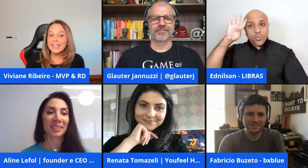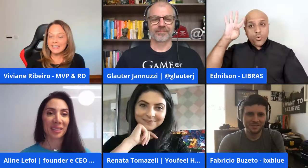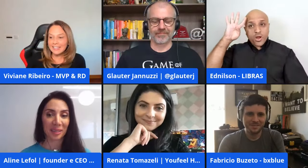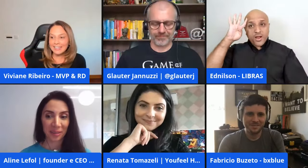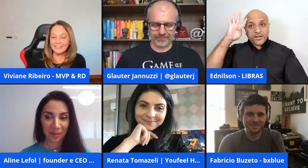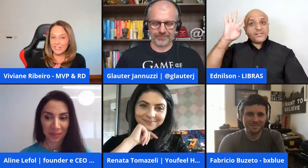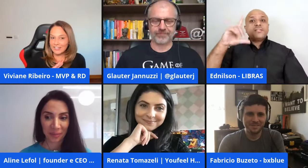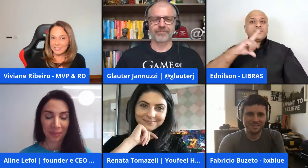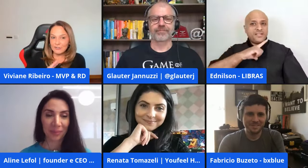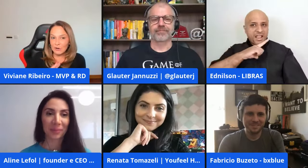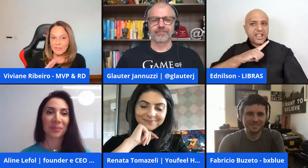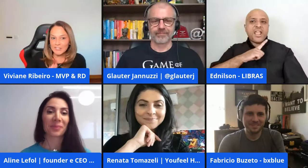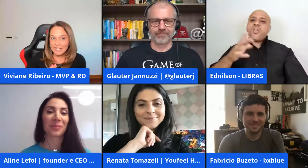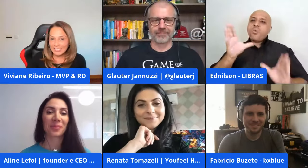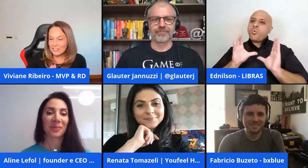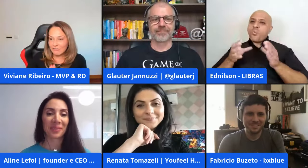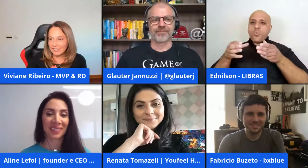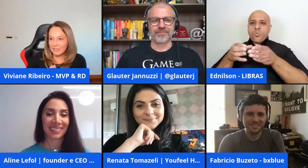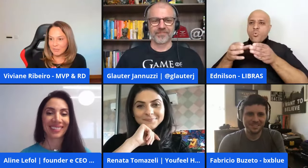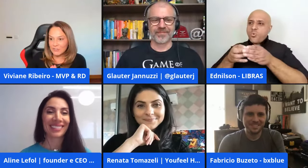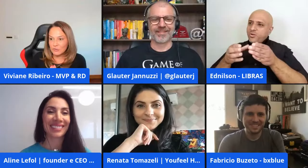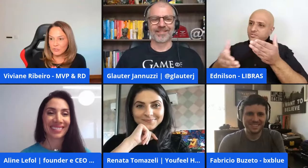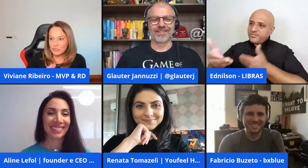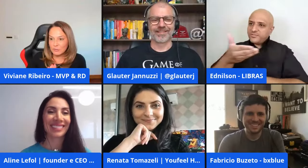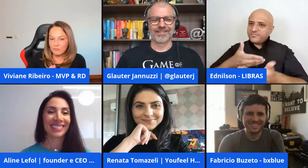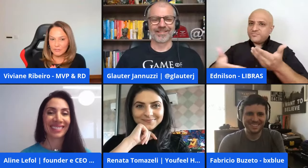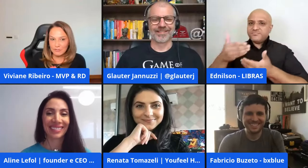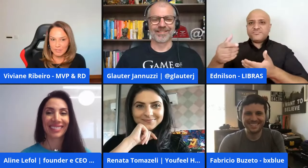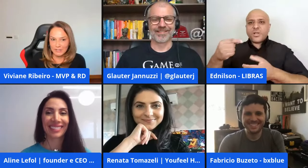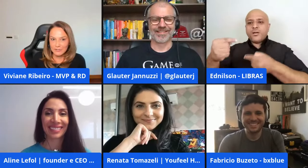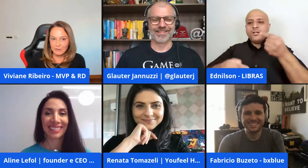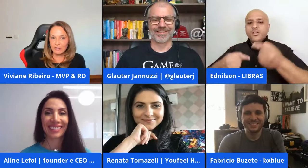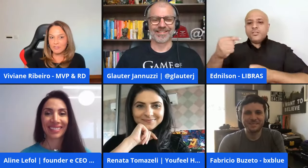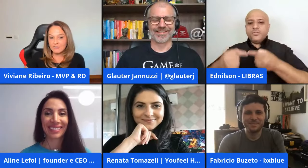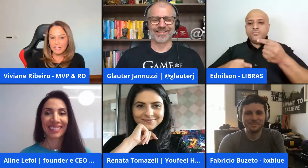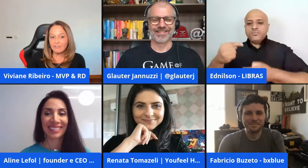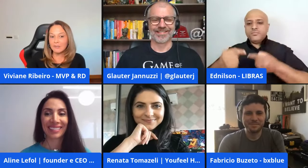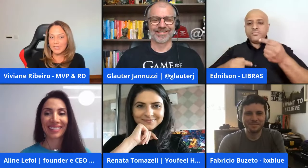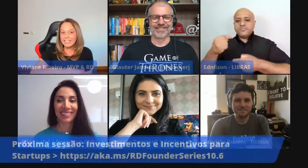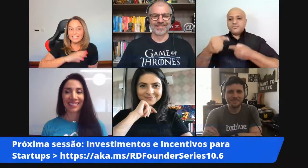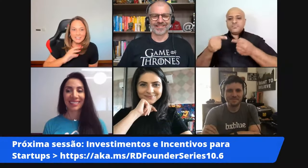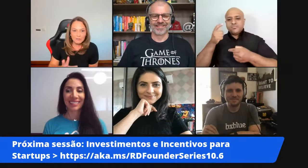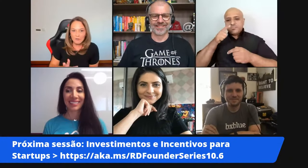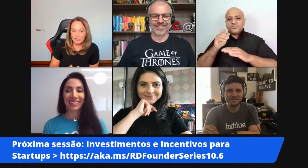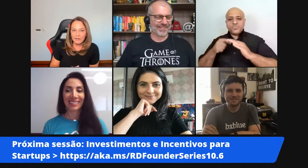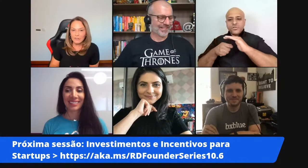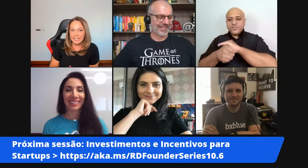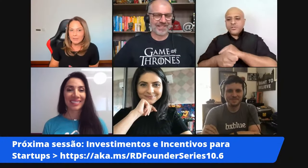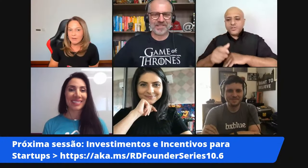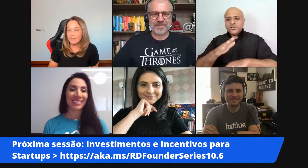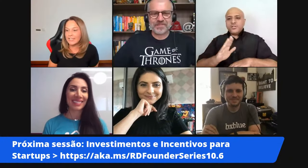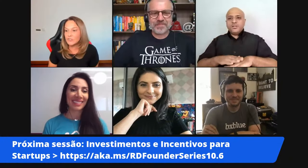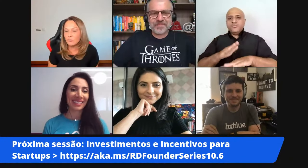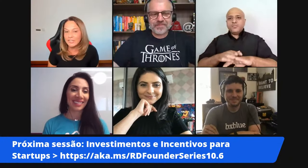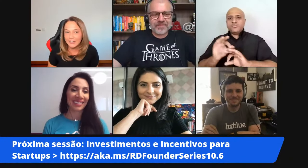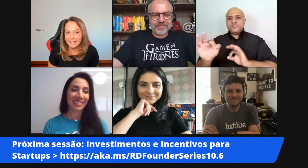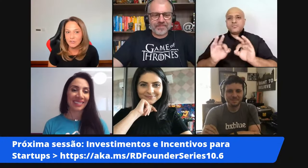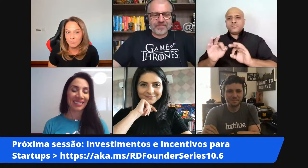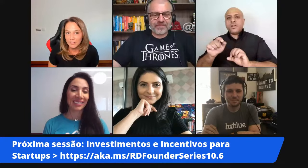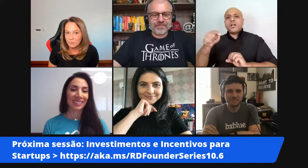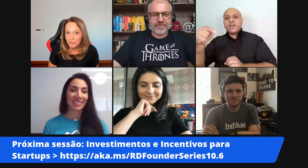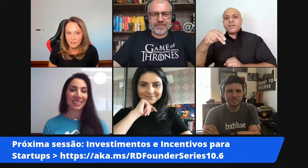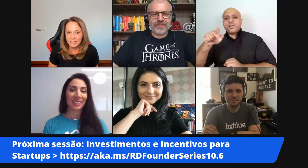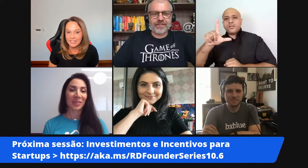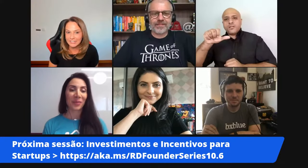time que assim tropa de elite que vai estar aqui pra discutir sobre investimentos eu quero ver se eu trago também a Lime numa outra rodada pra falar sobre